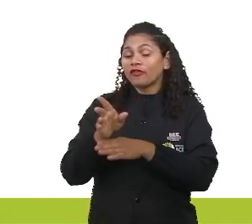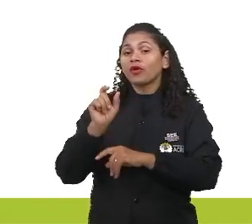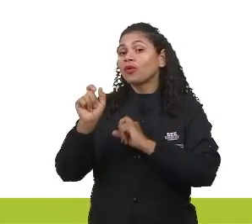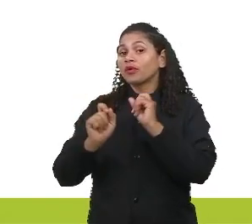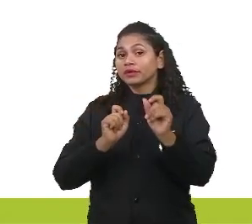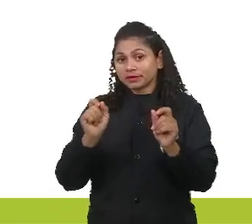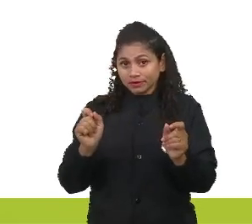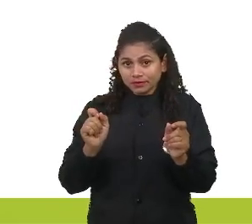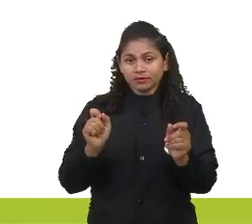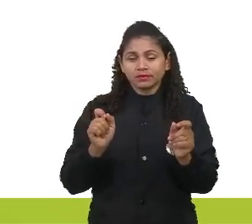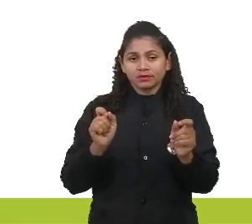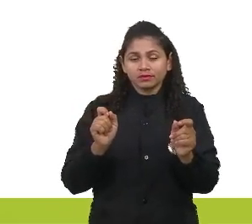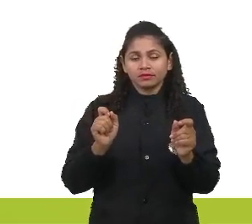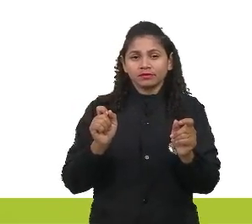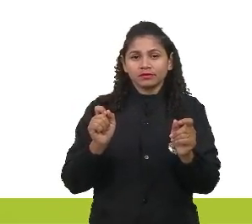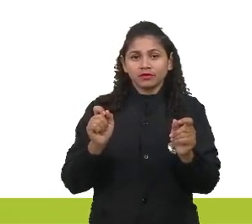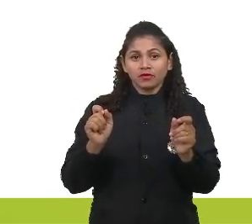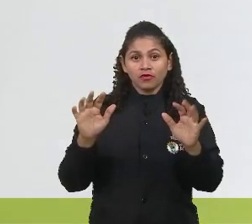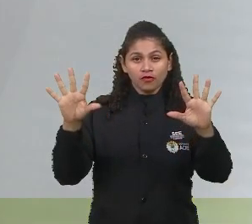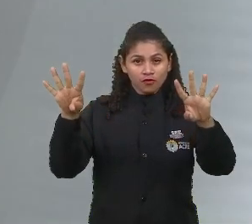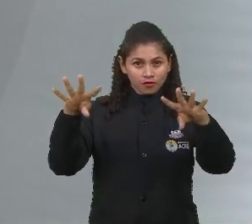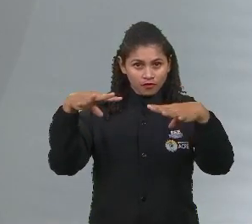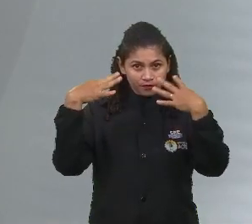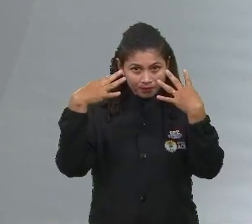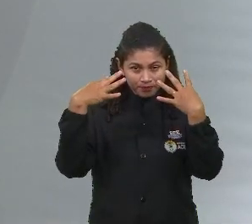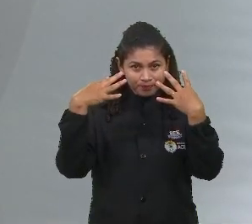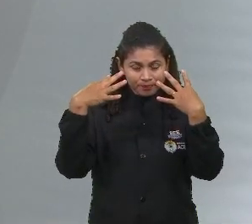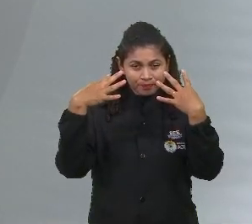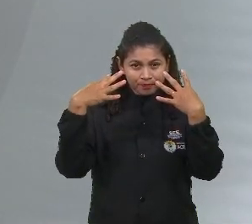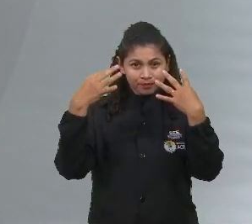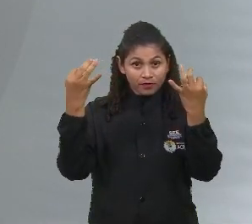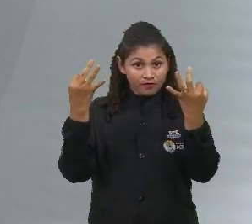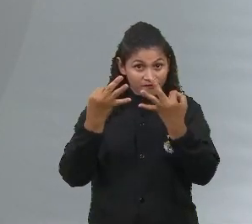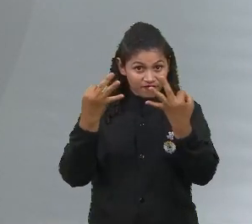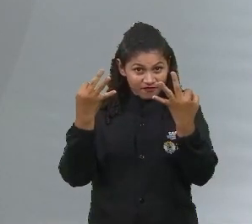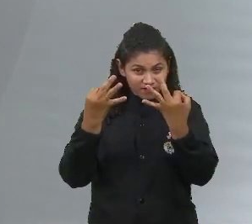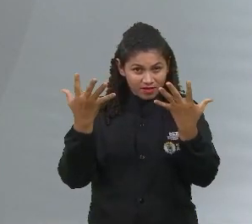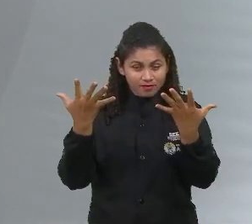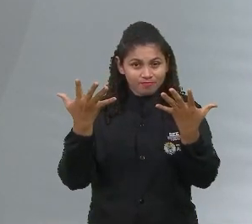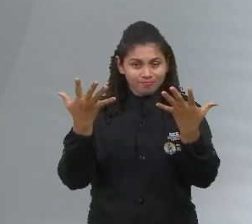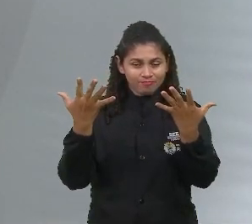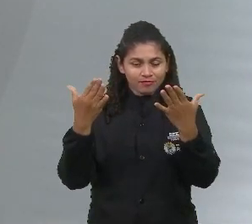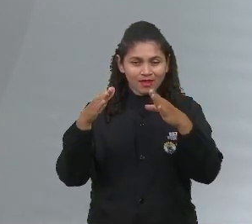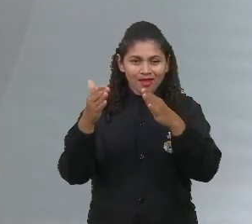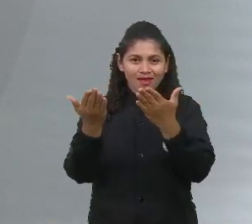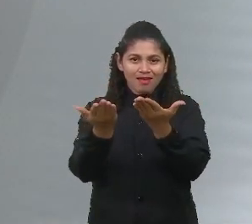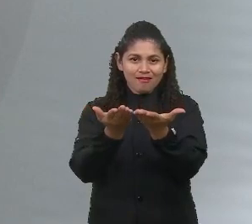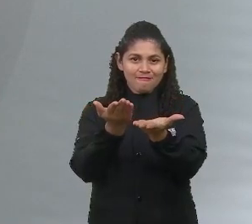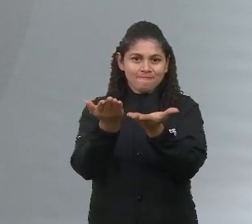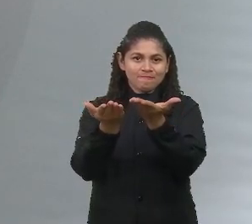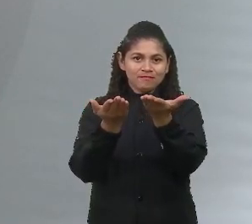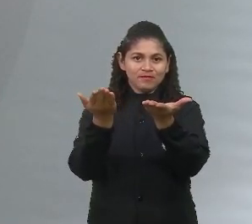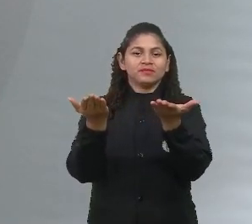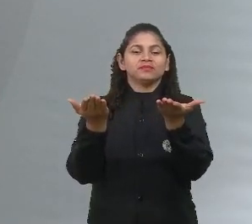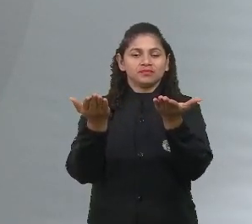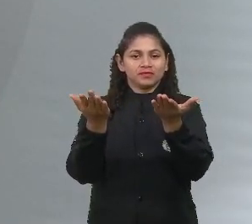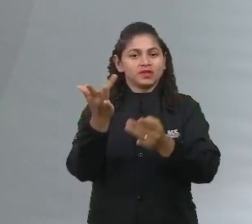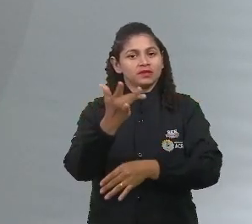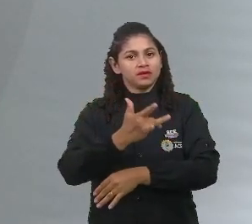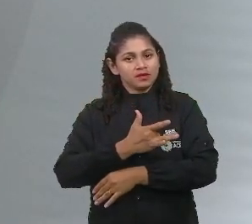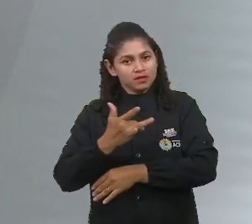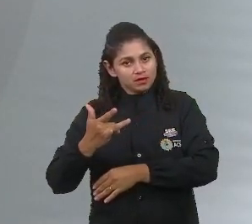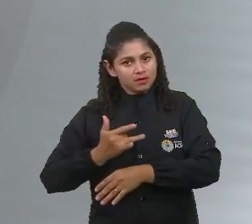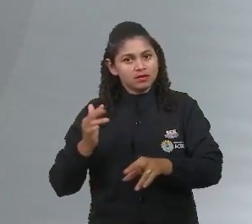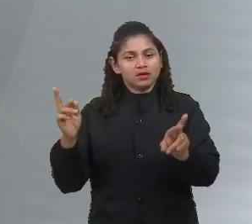essa homeostase? Foca em mim. Olha aqui, perfeito. Equilíbrio. Aham. Então, saúde relacionada à